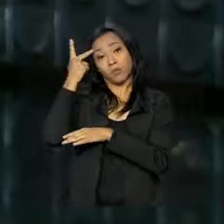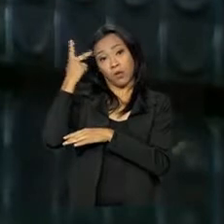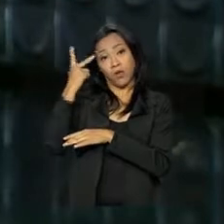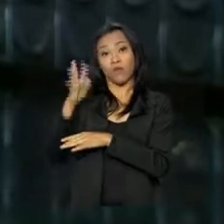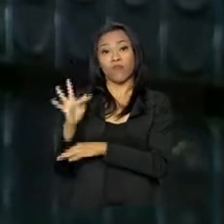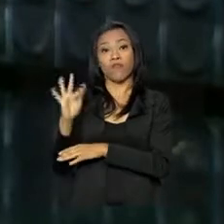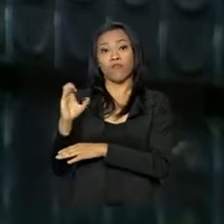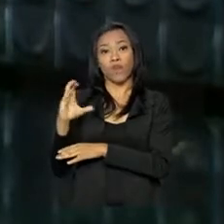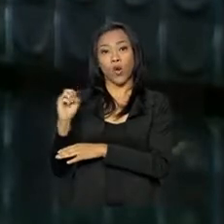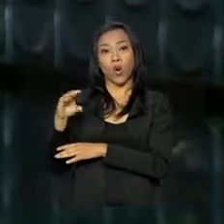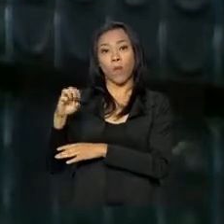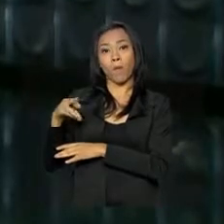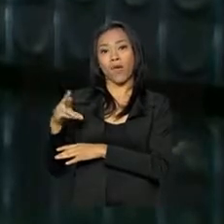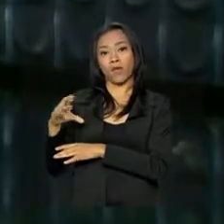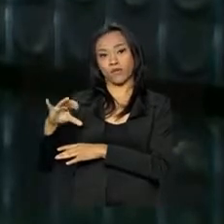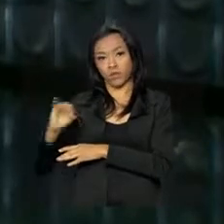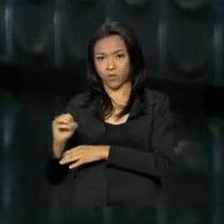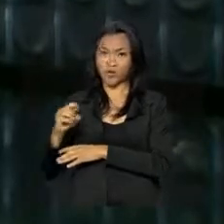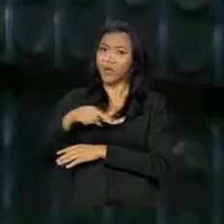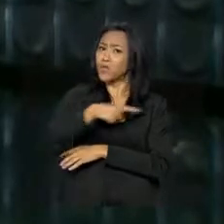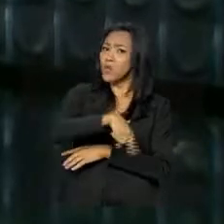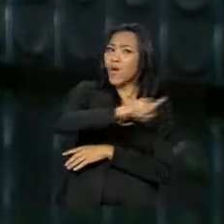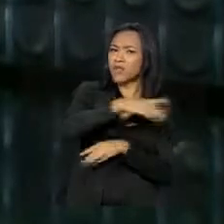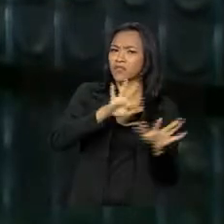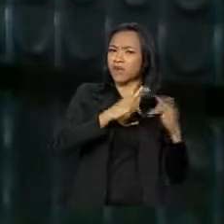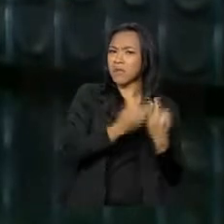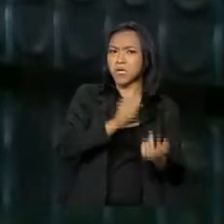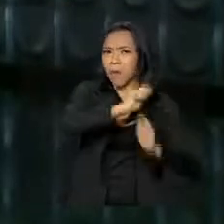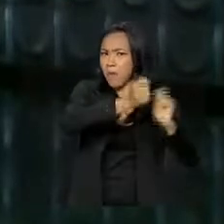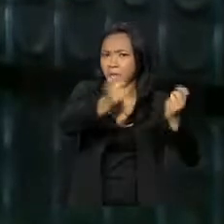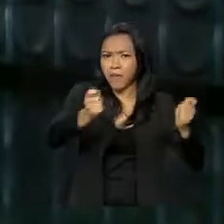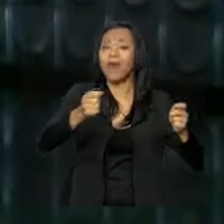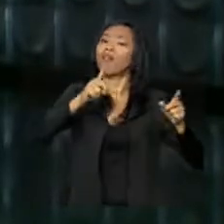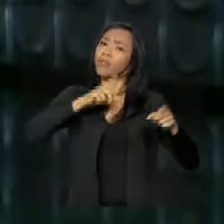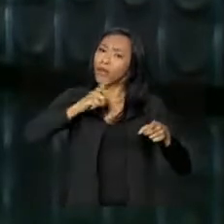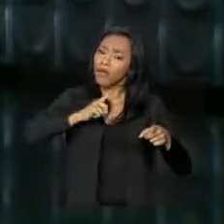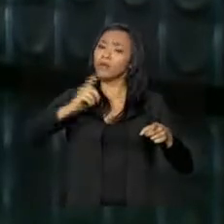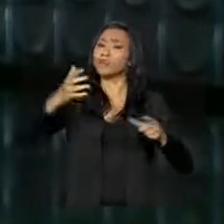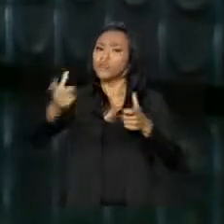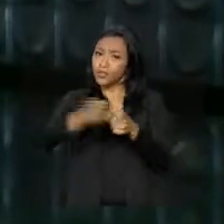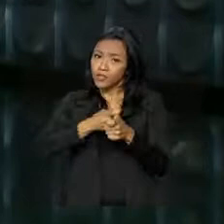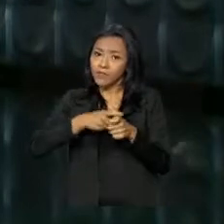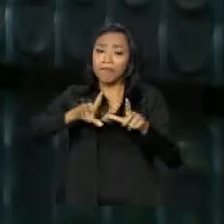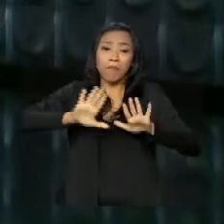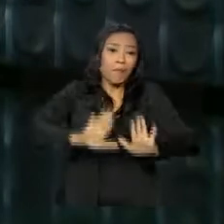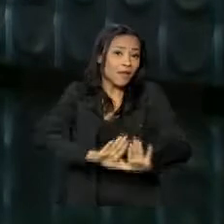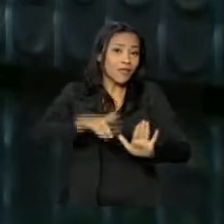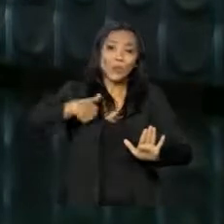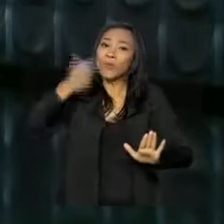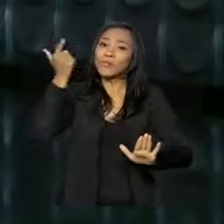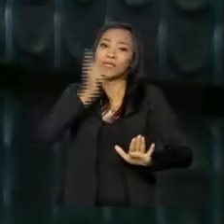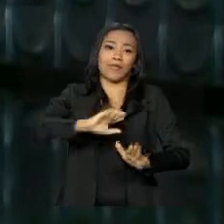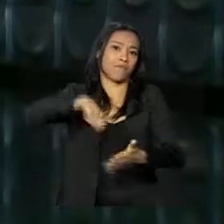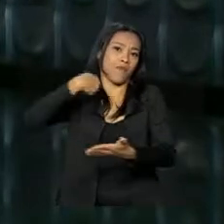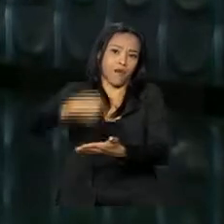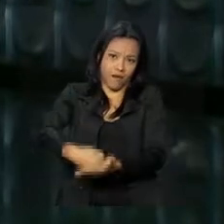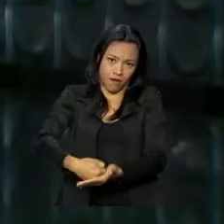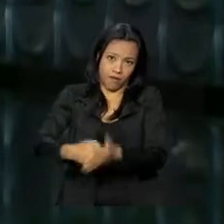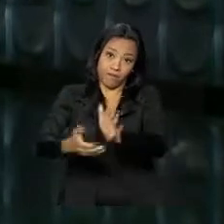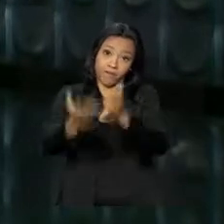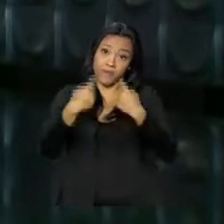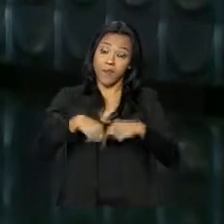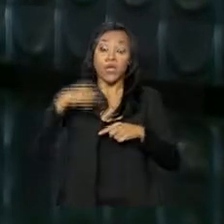famílias não estejam pagando essas dívidas. Elas têm as dívidas e podem ou não ter condições de pagar. Já sobre a